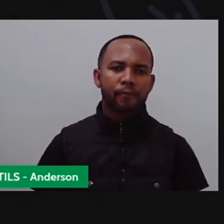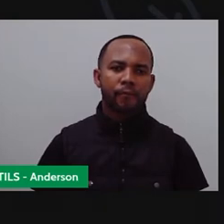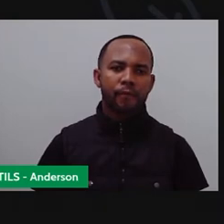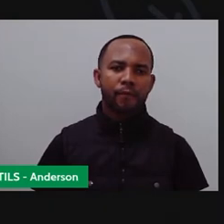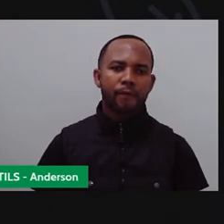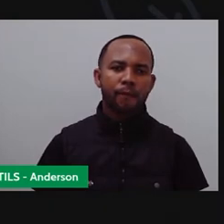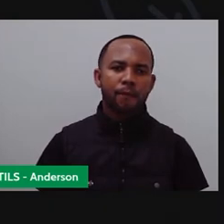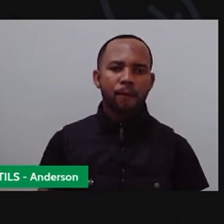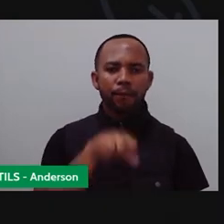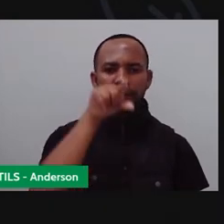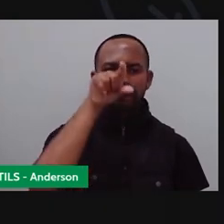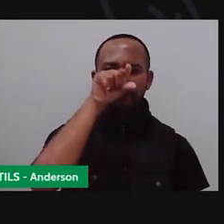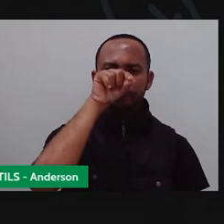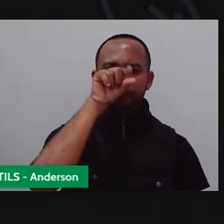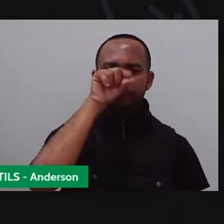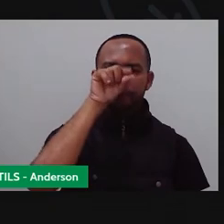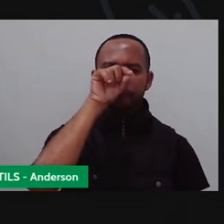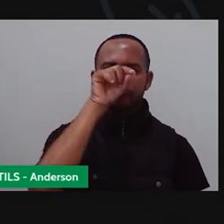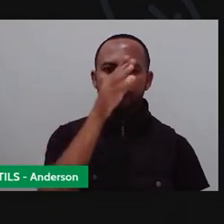O passarinho, ó.